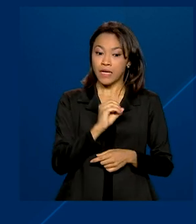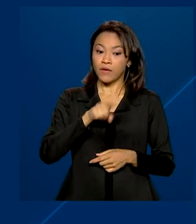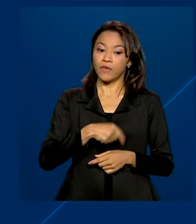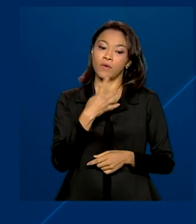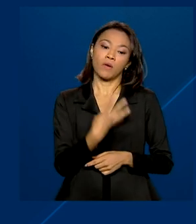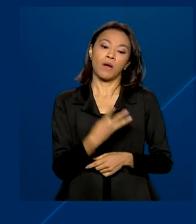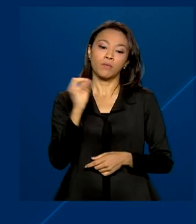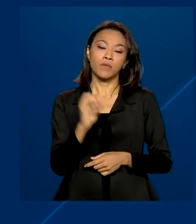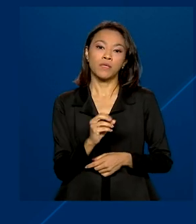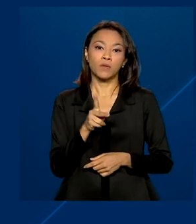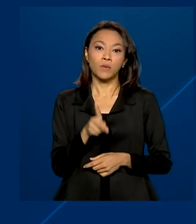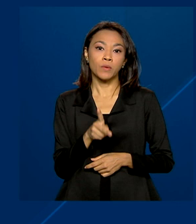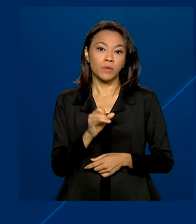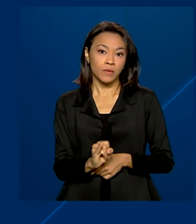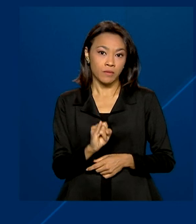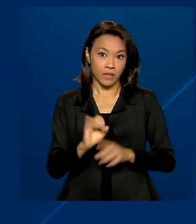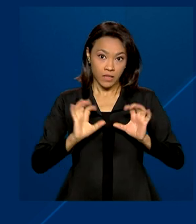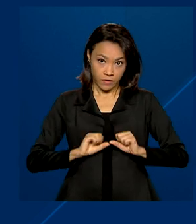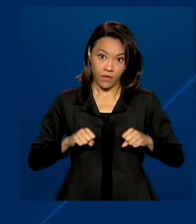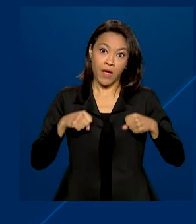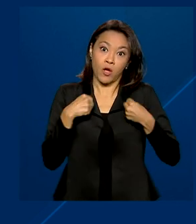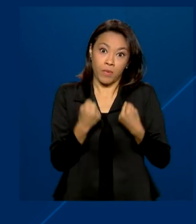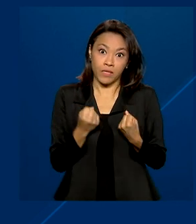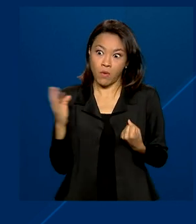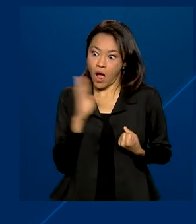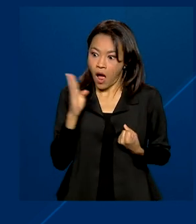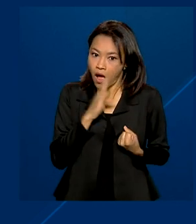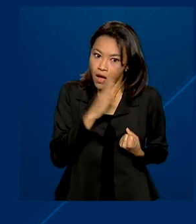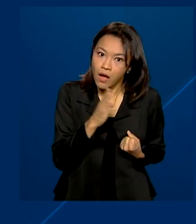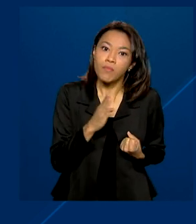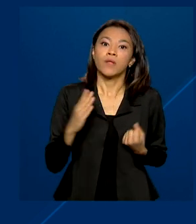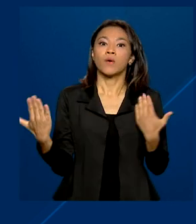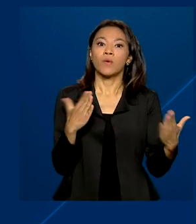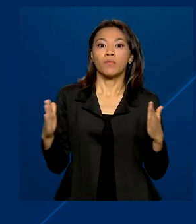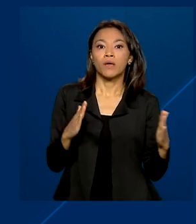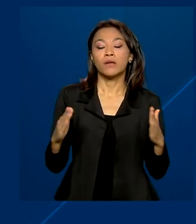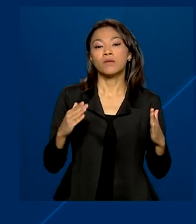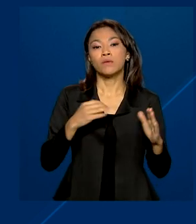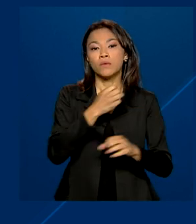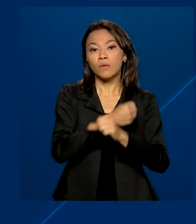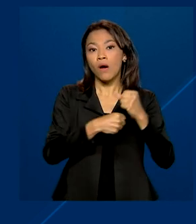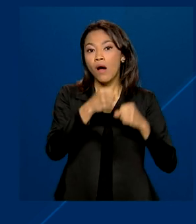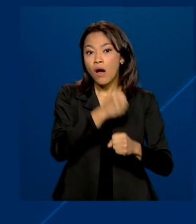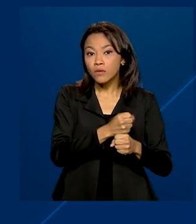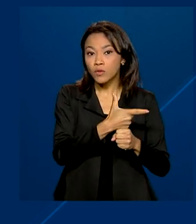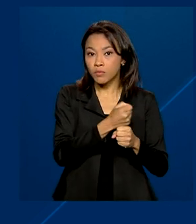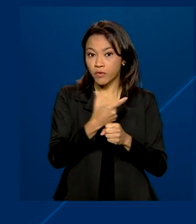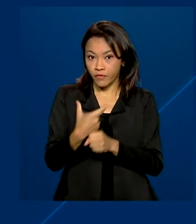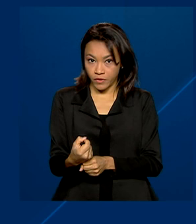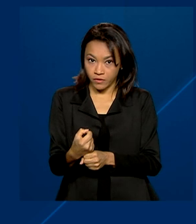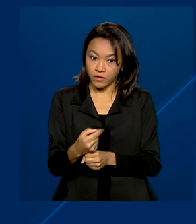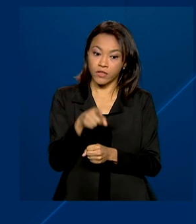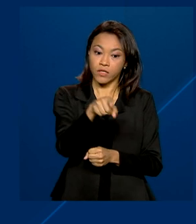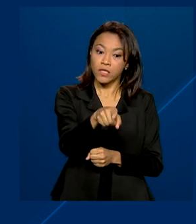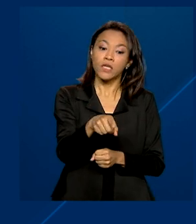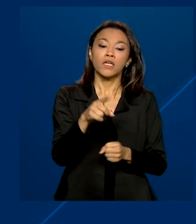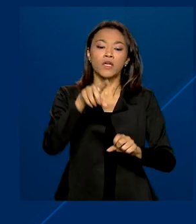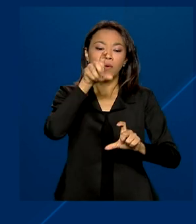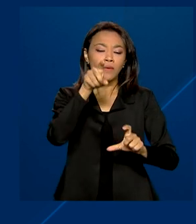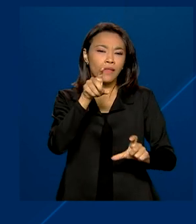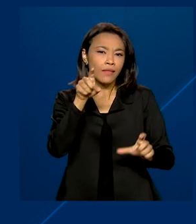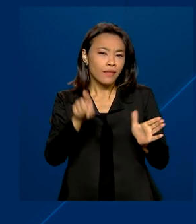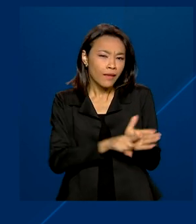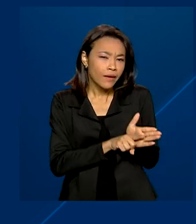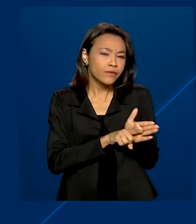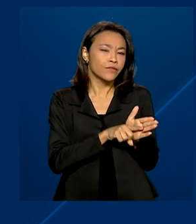PIB, uma recuperação muito rápida em relação a 2020, quando o saldo negativo nas contas públicas